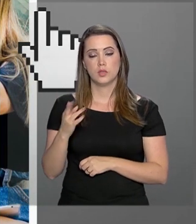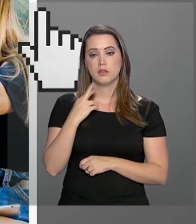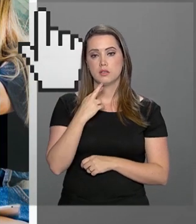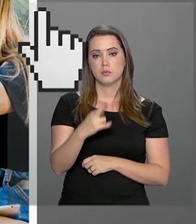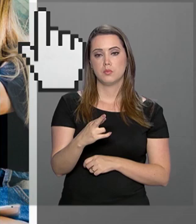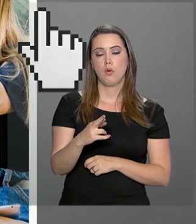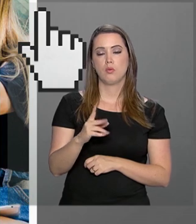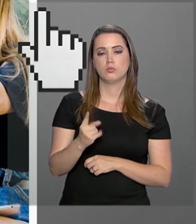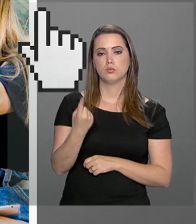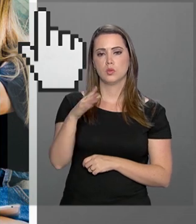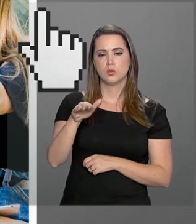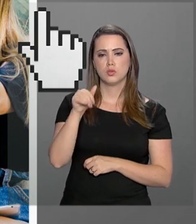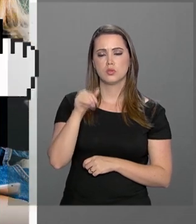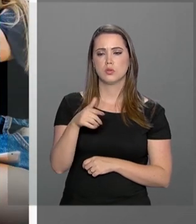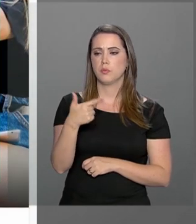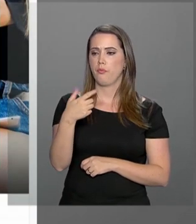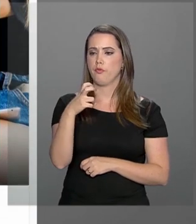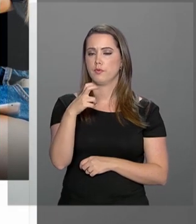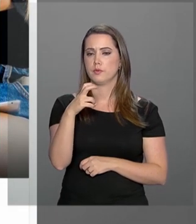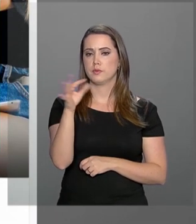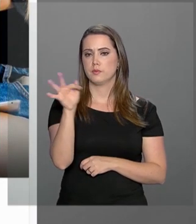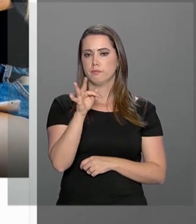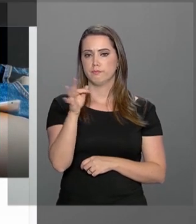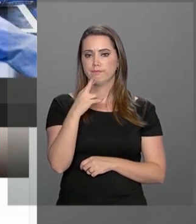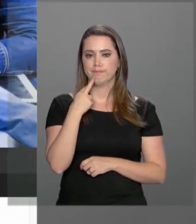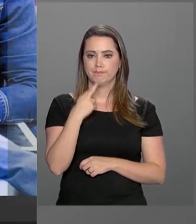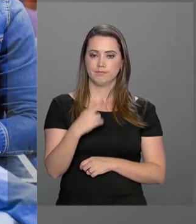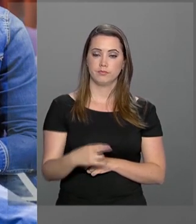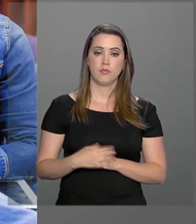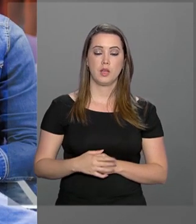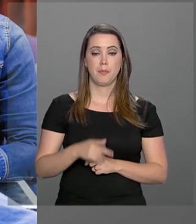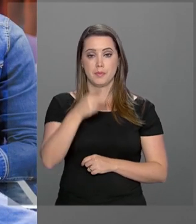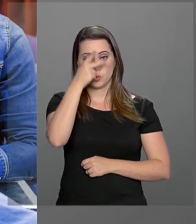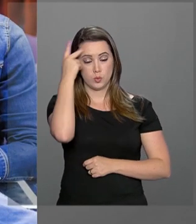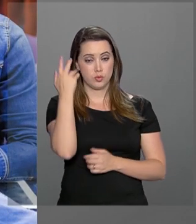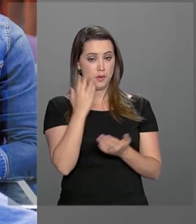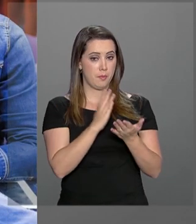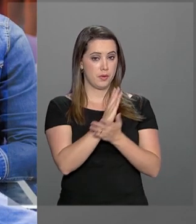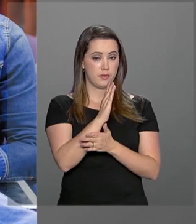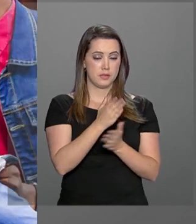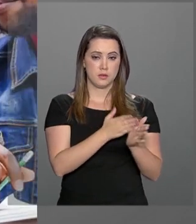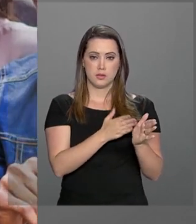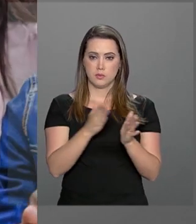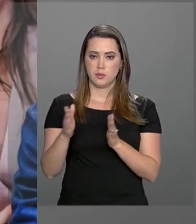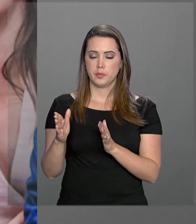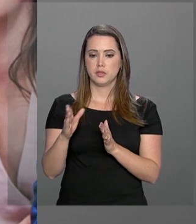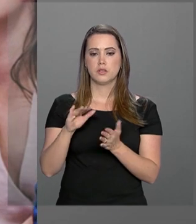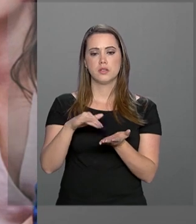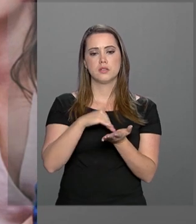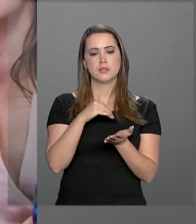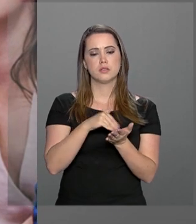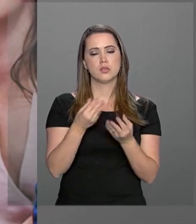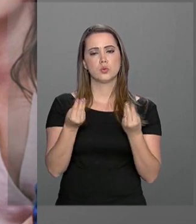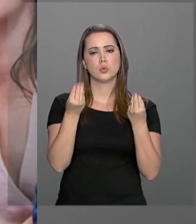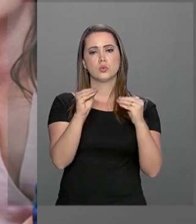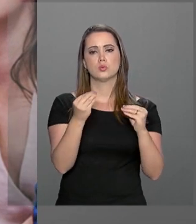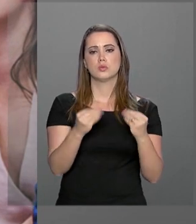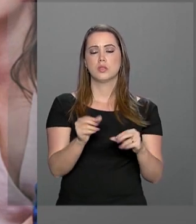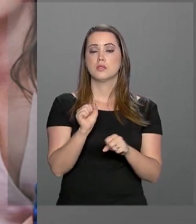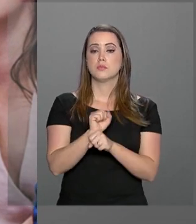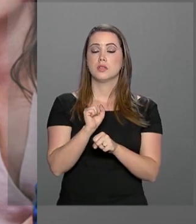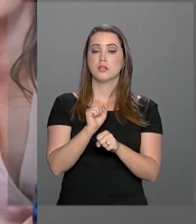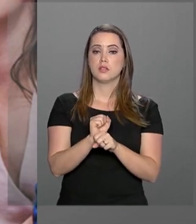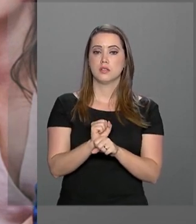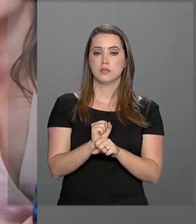única serão divulgados em 25 de fevereiro. Quem não for aprovado nessa etapa terá o cadastro incluído na lista de